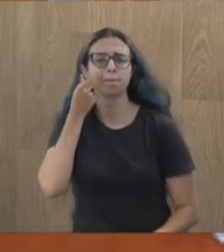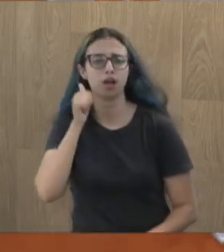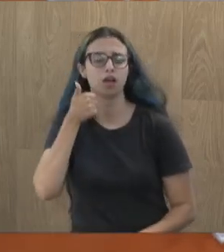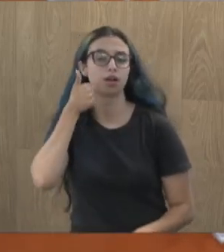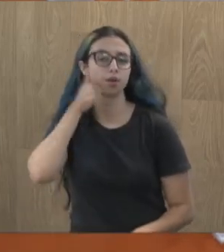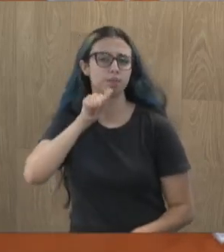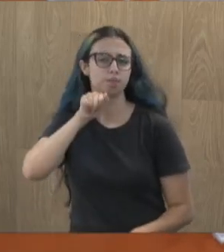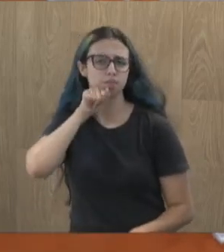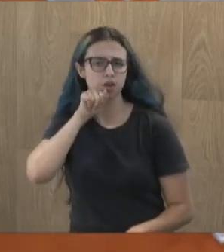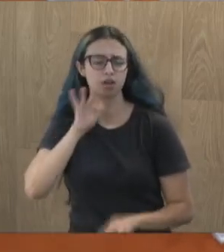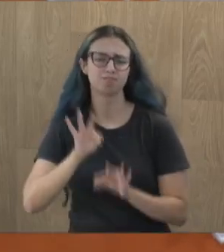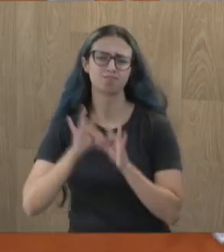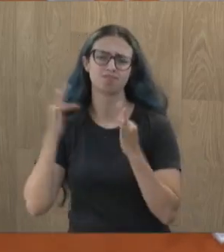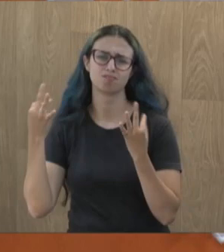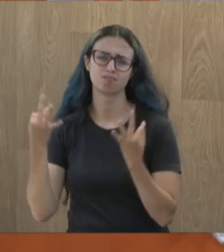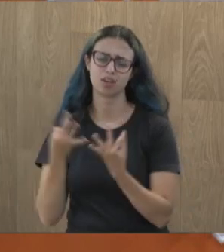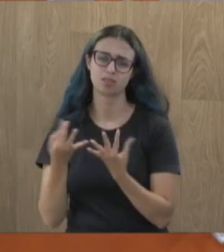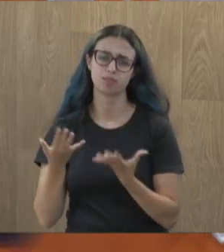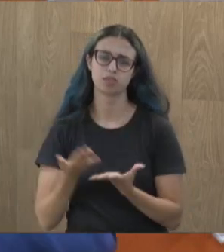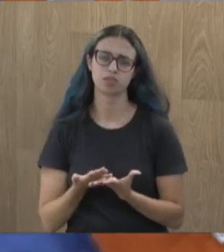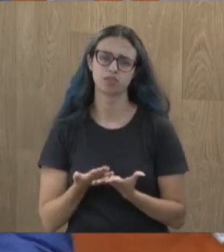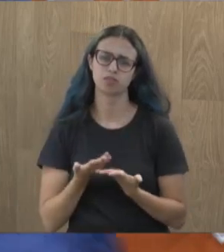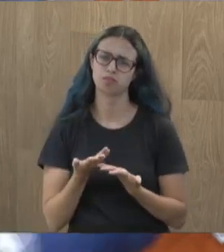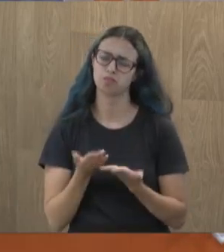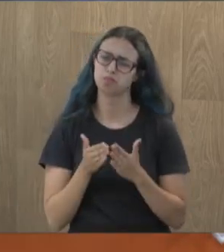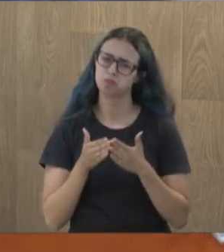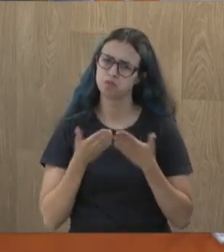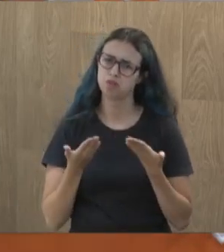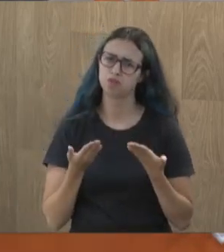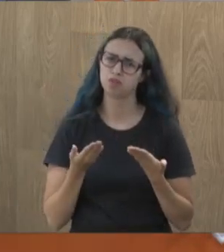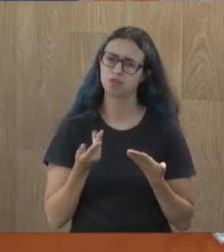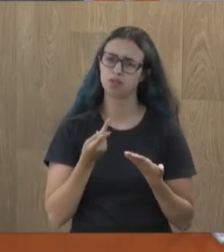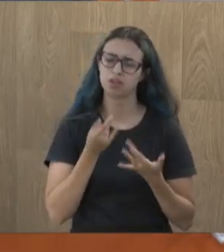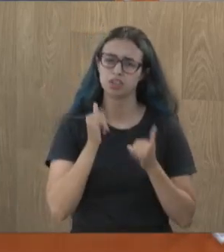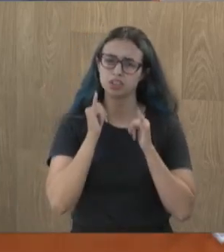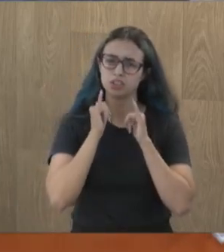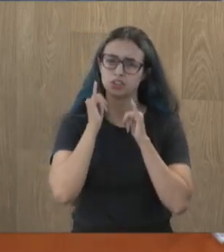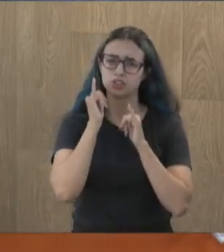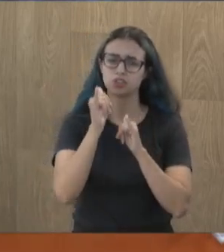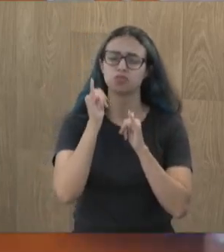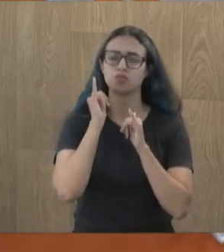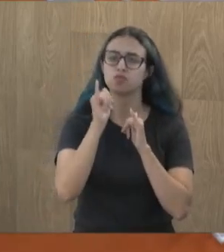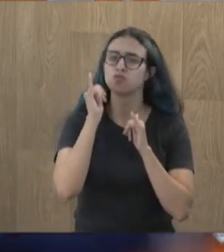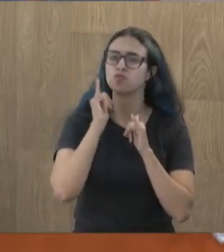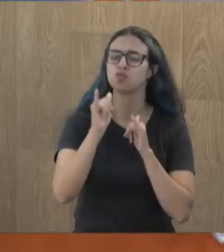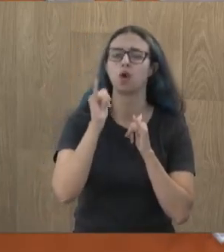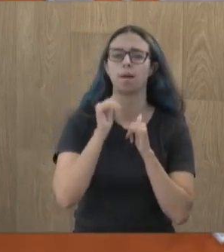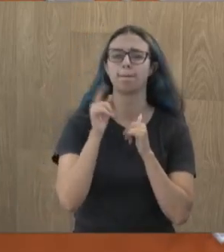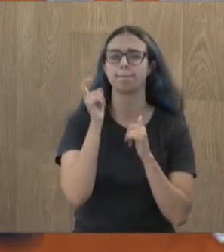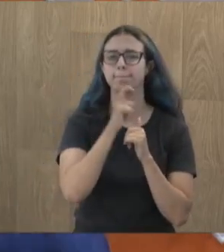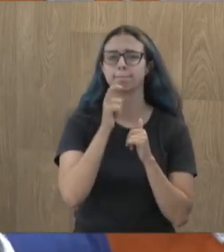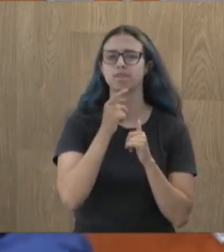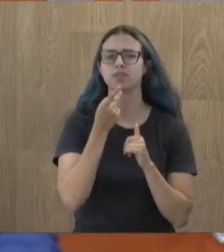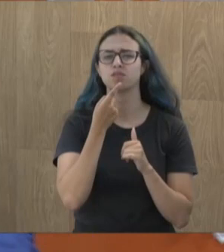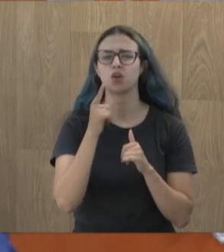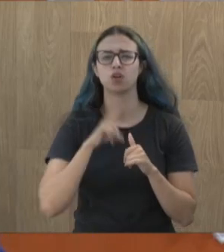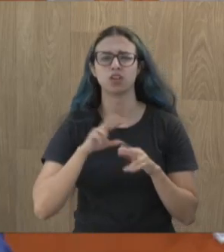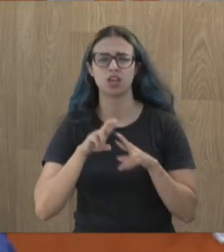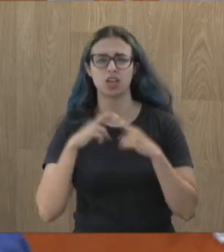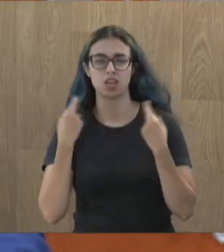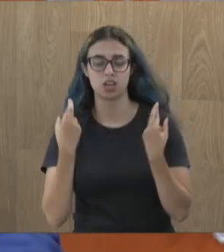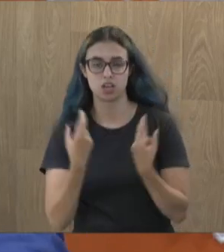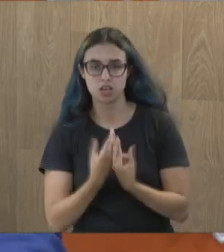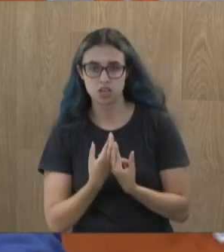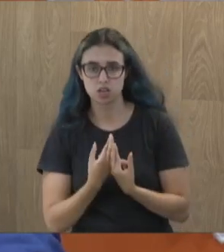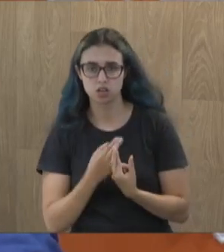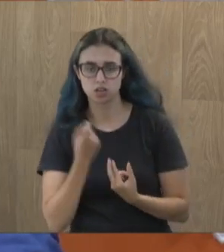E presta atenção nessas mentiradas que você está falando. você falou que vai ter uma audiência sexta-feira? Prova que